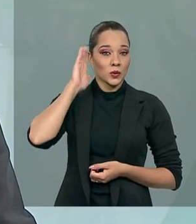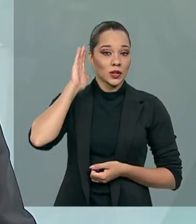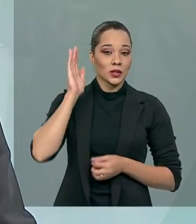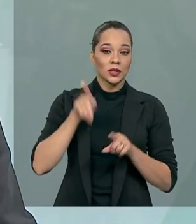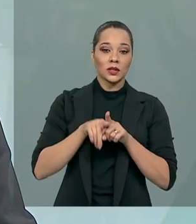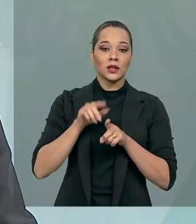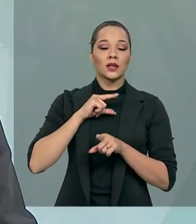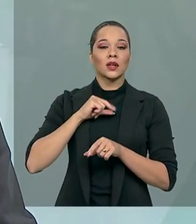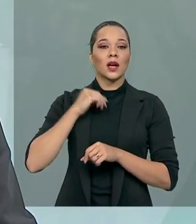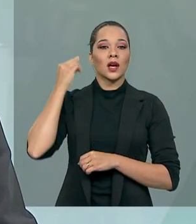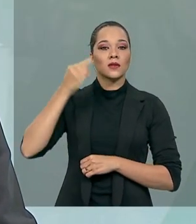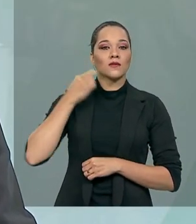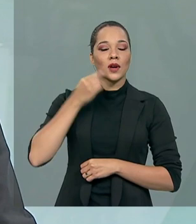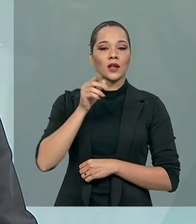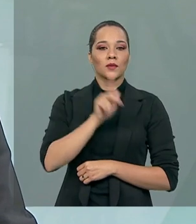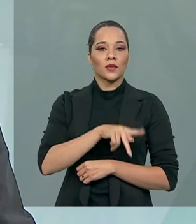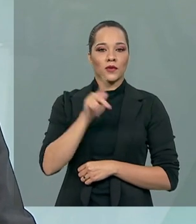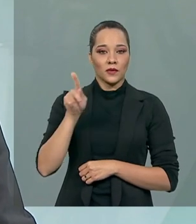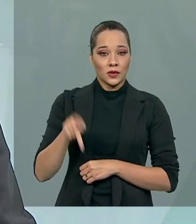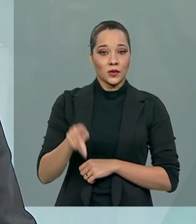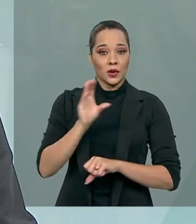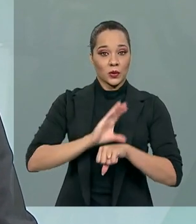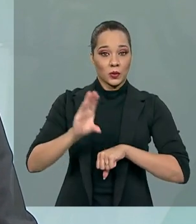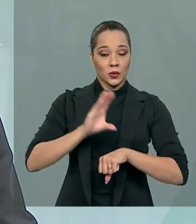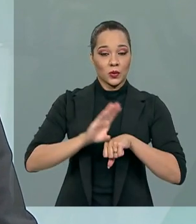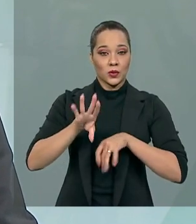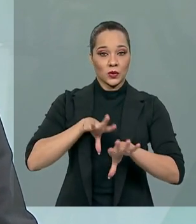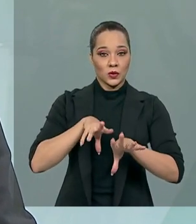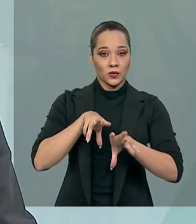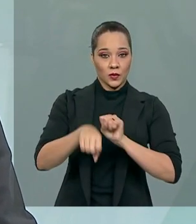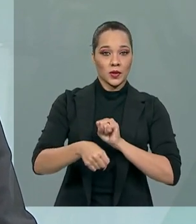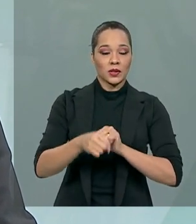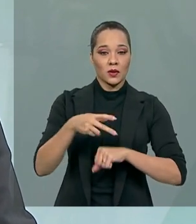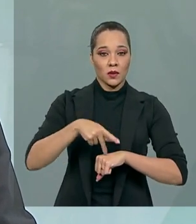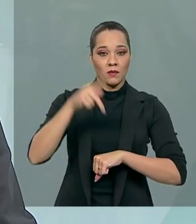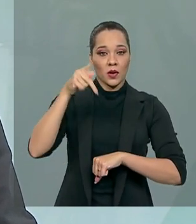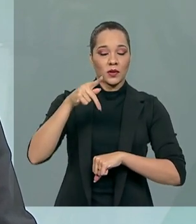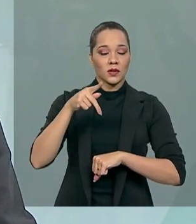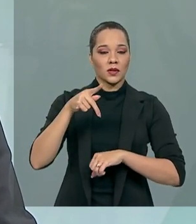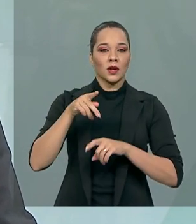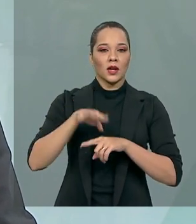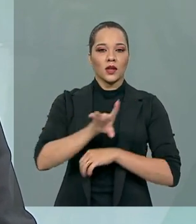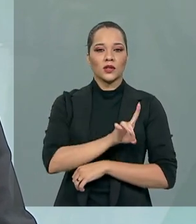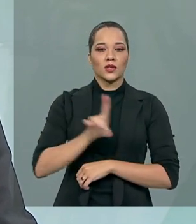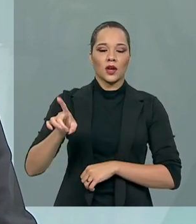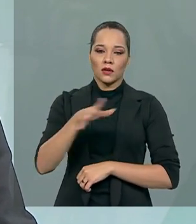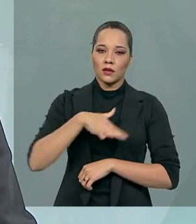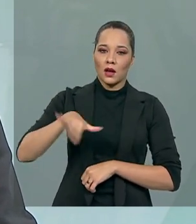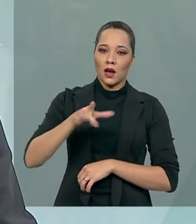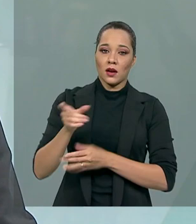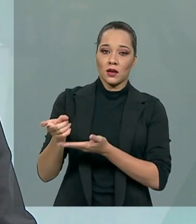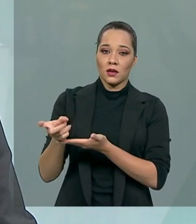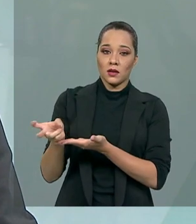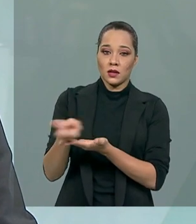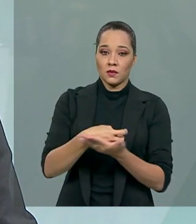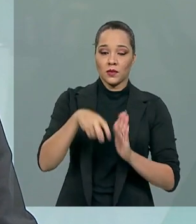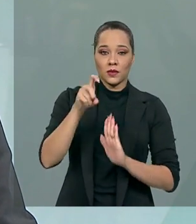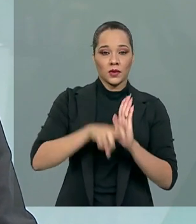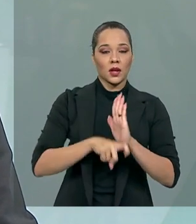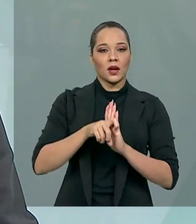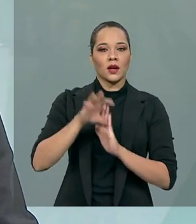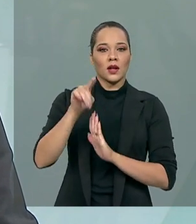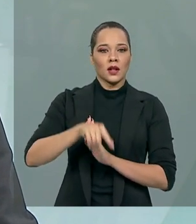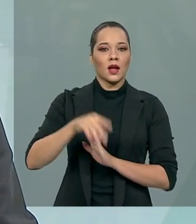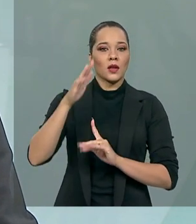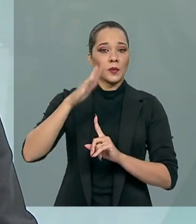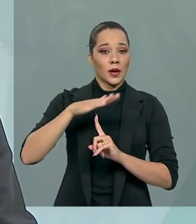também a advogada e professora dos cursos de graduação e pós-graduação em Direito Tributário da Universidade Federal do Paraná,